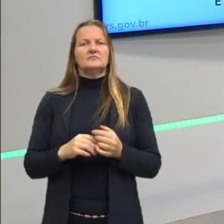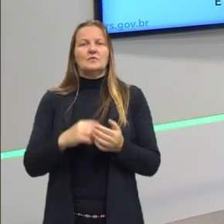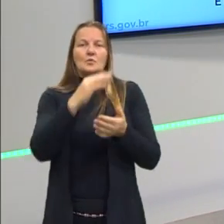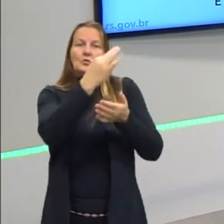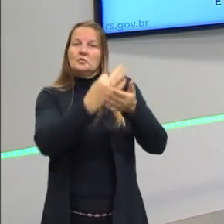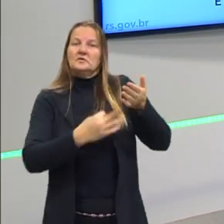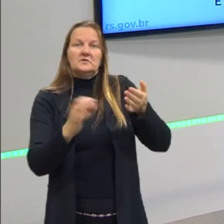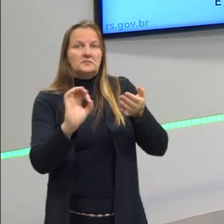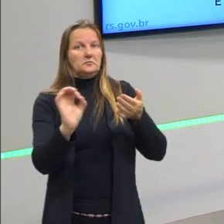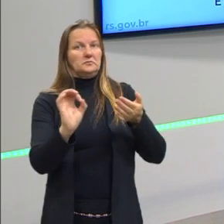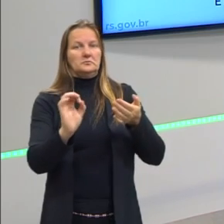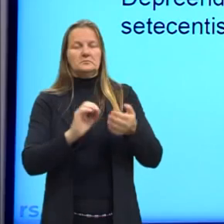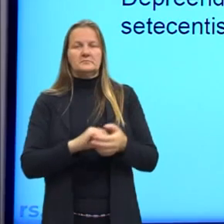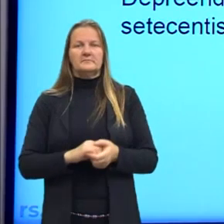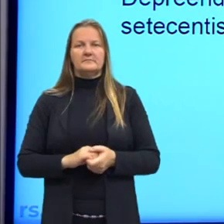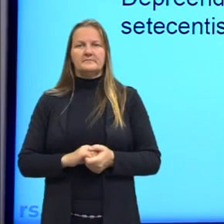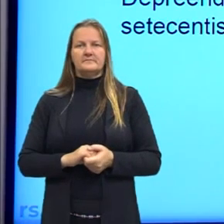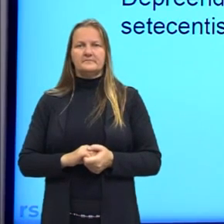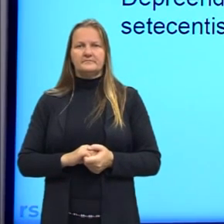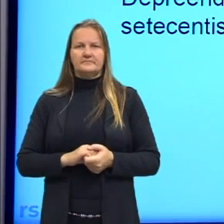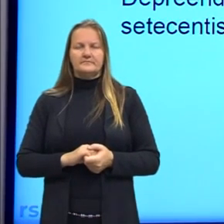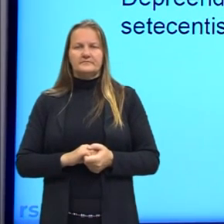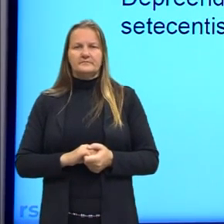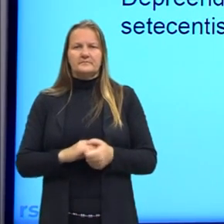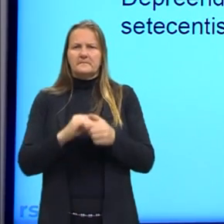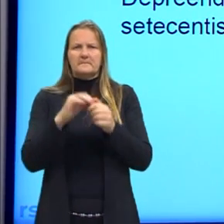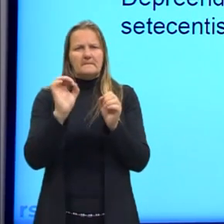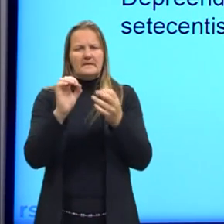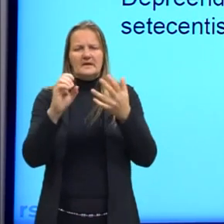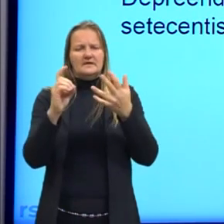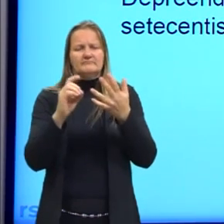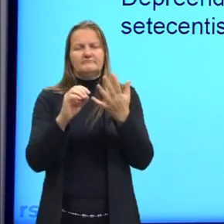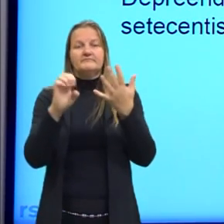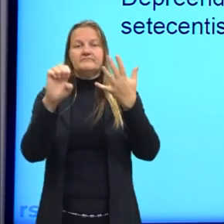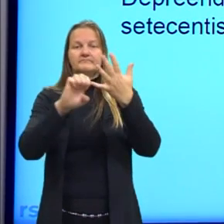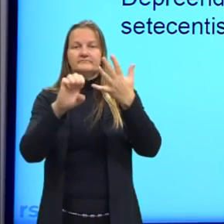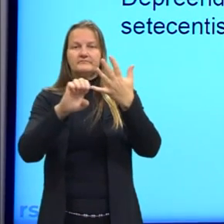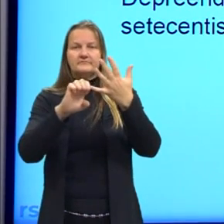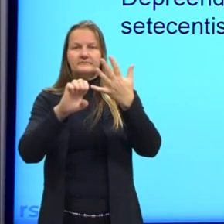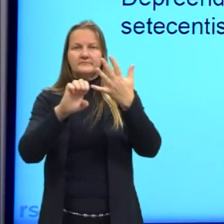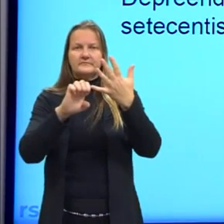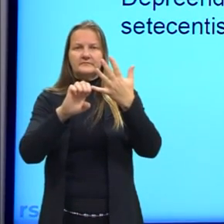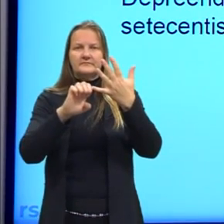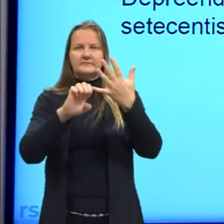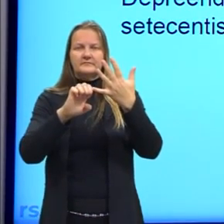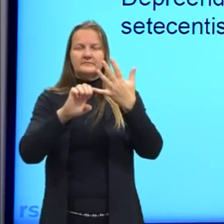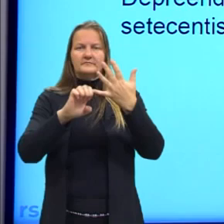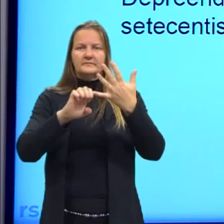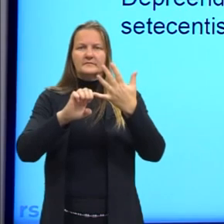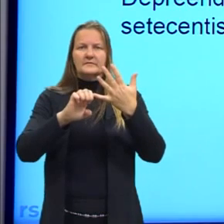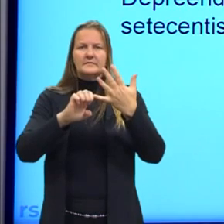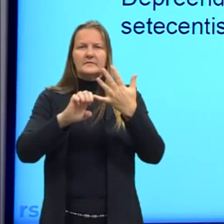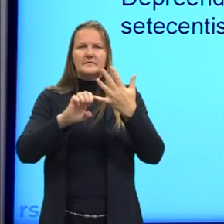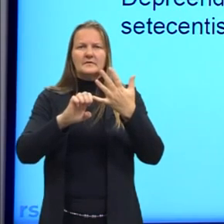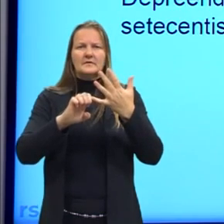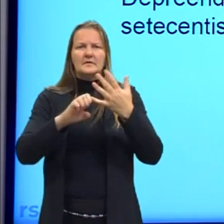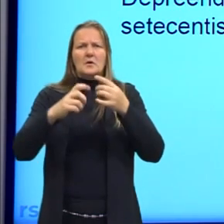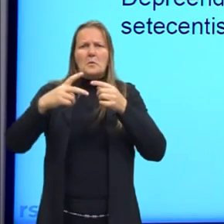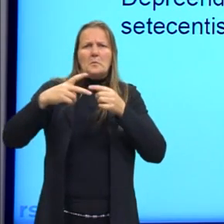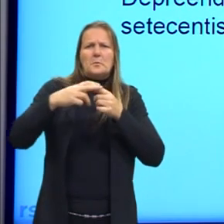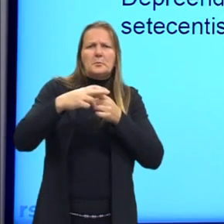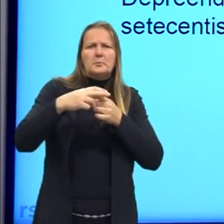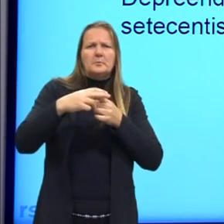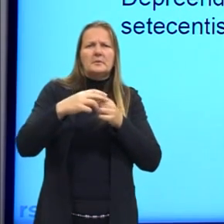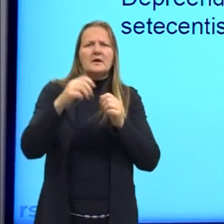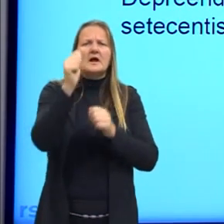Também não falou de libertar pessoas escravizadas, não é essa alternativa. Alternativa E, interdição de